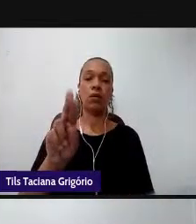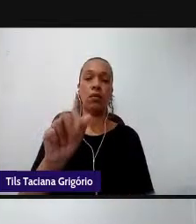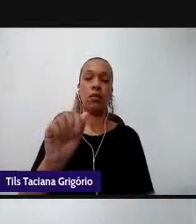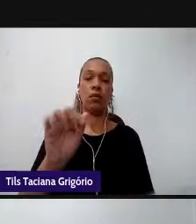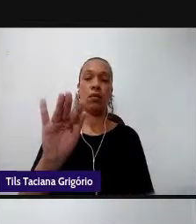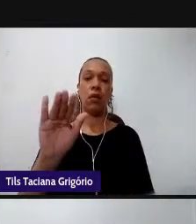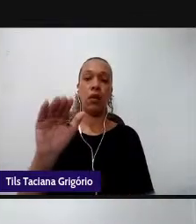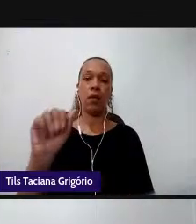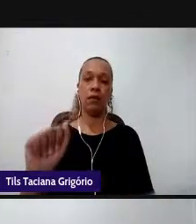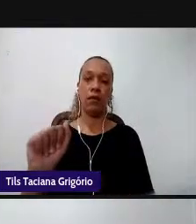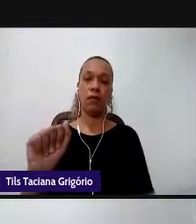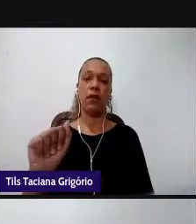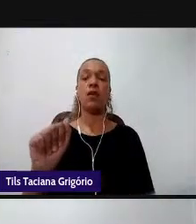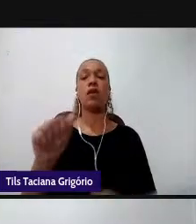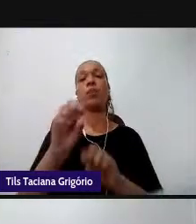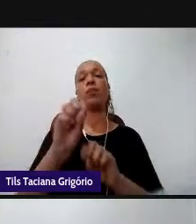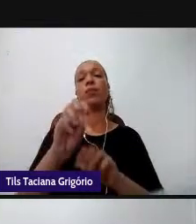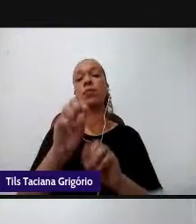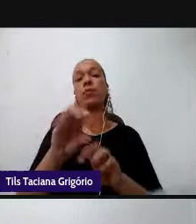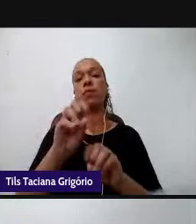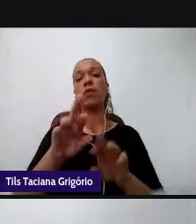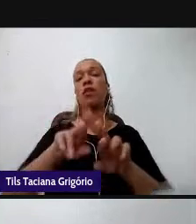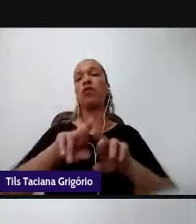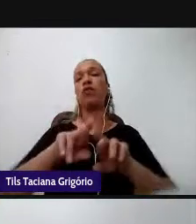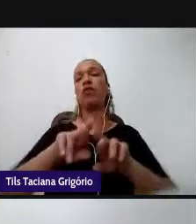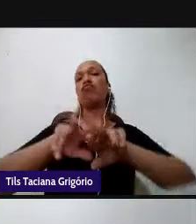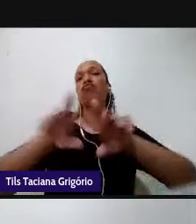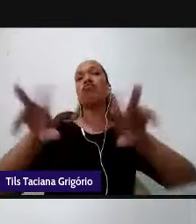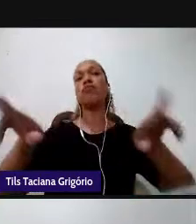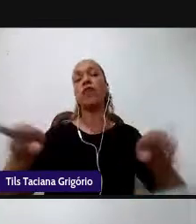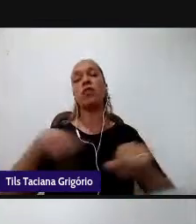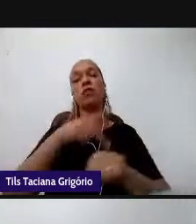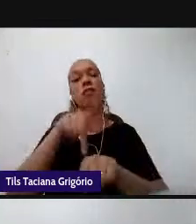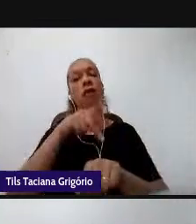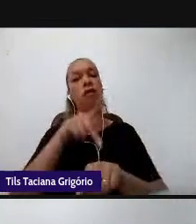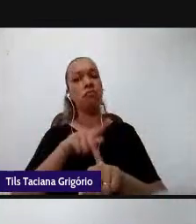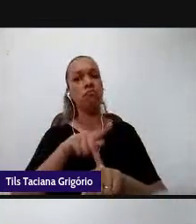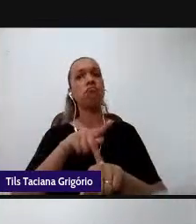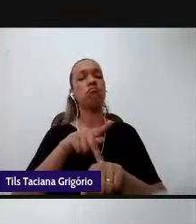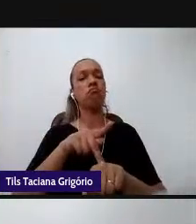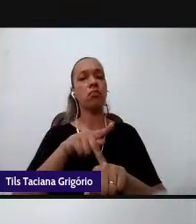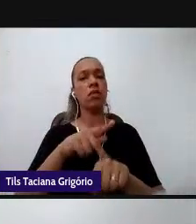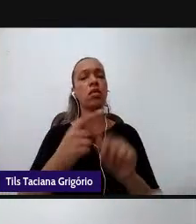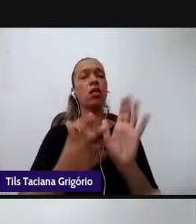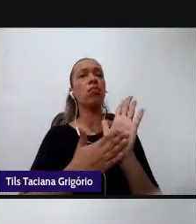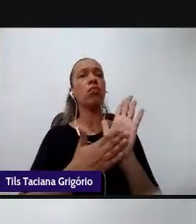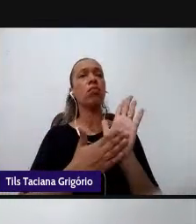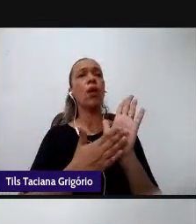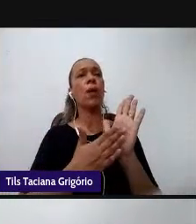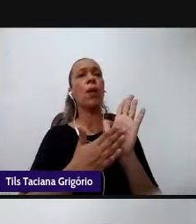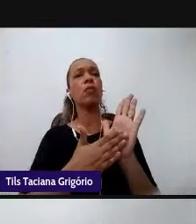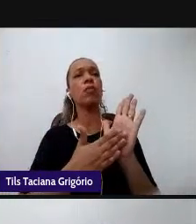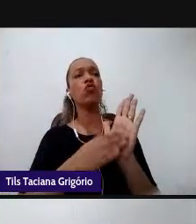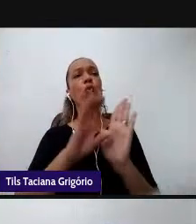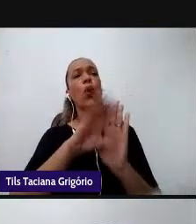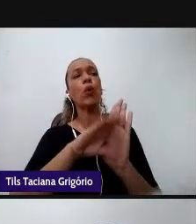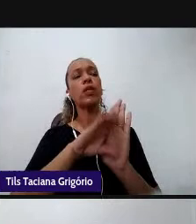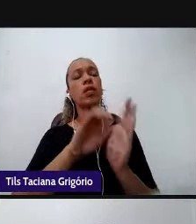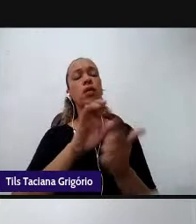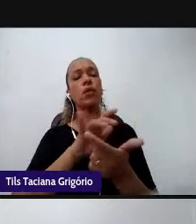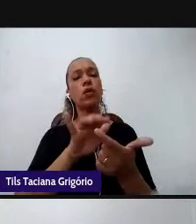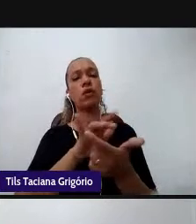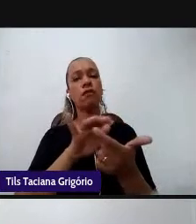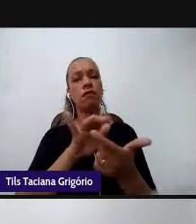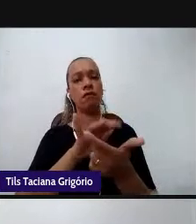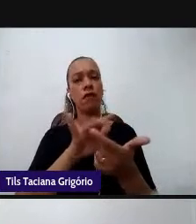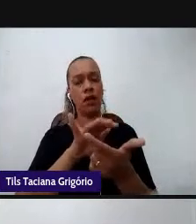países e começa a propor um conceito de letramento para além do domínio da técnica.